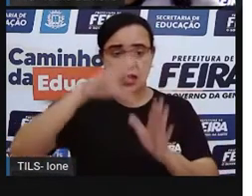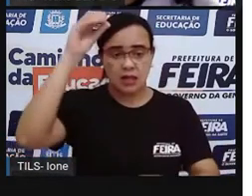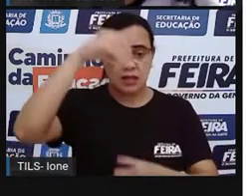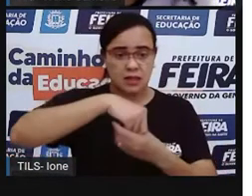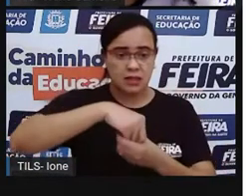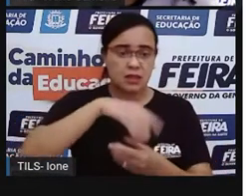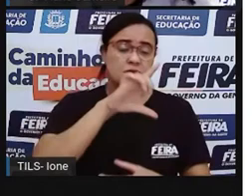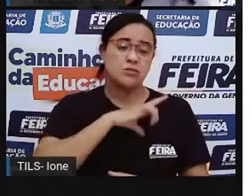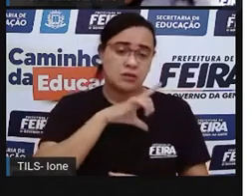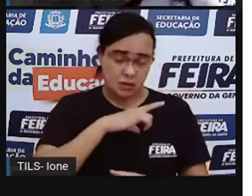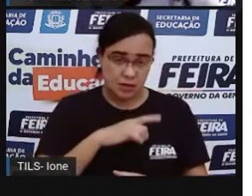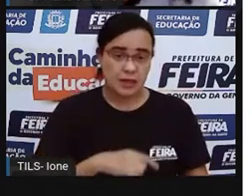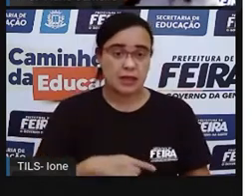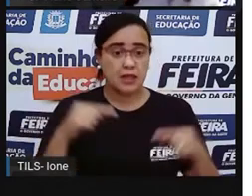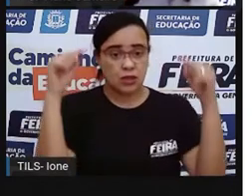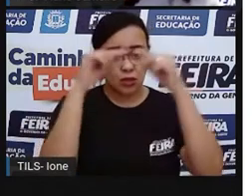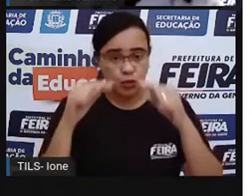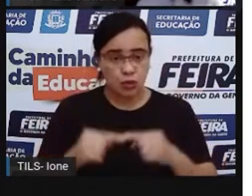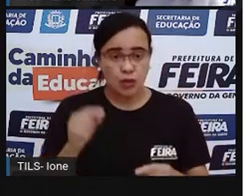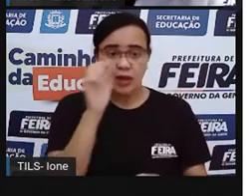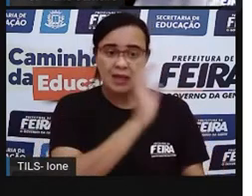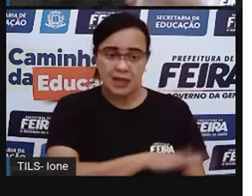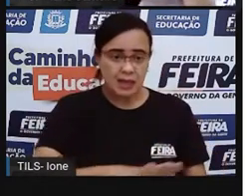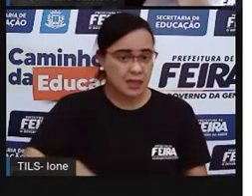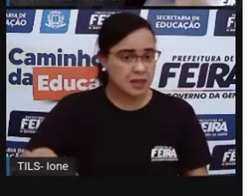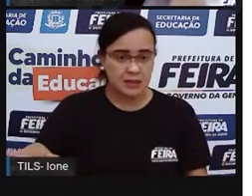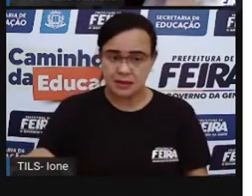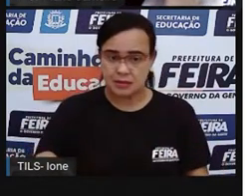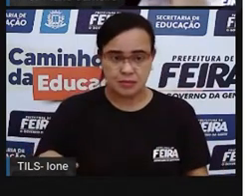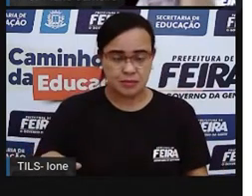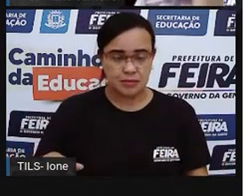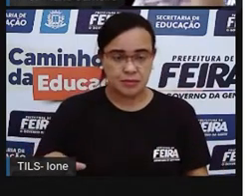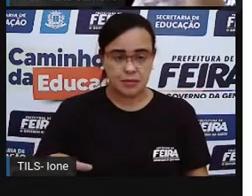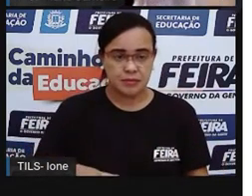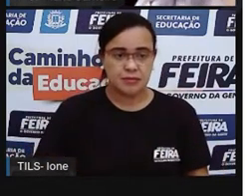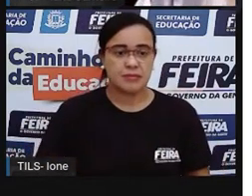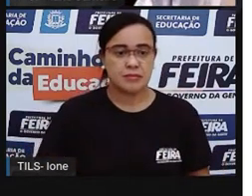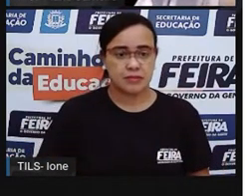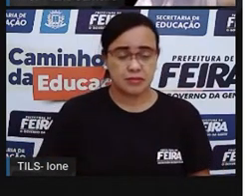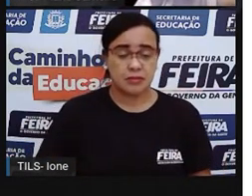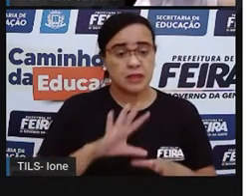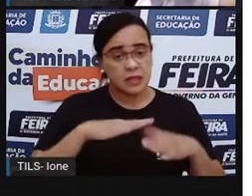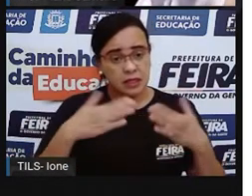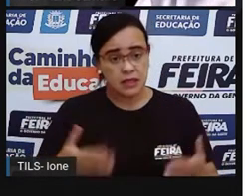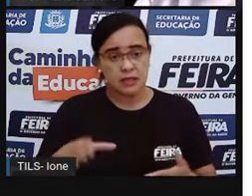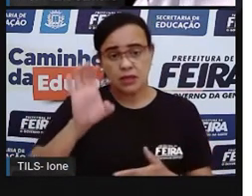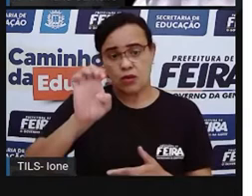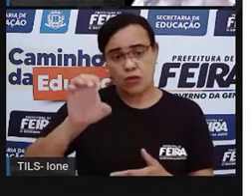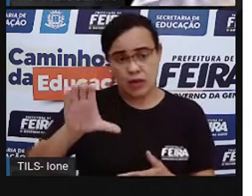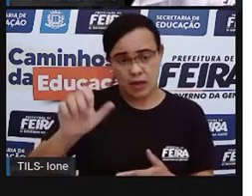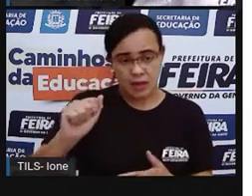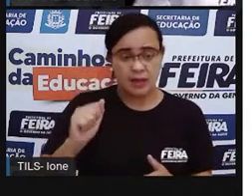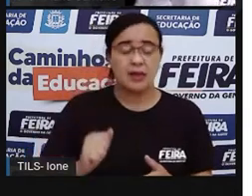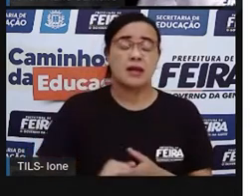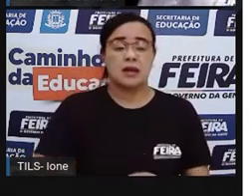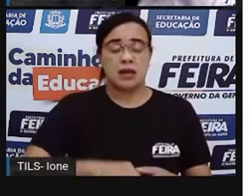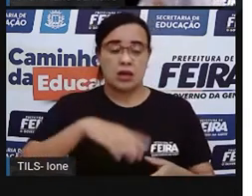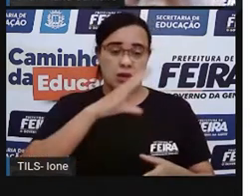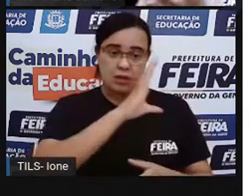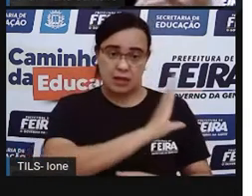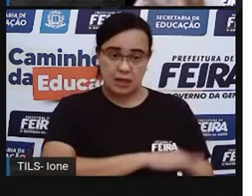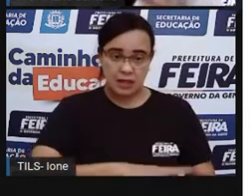serve para todas as crianças, independente de qualquer coisa, tá certo? Então, o Estatuto da Criança e do Adolescente,